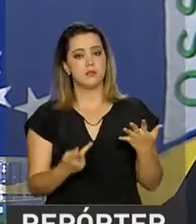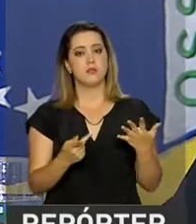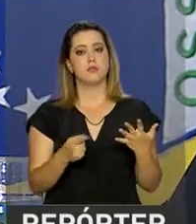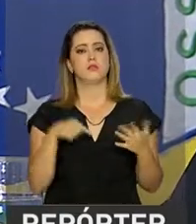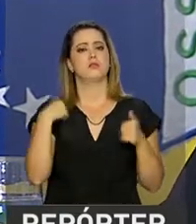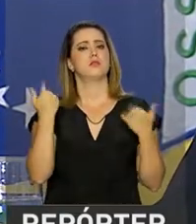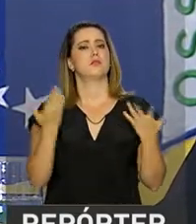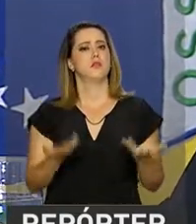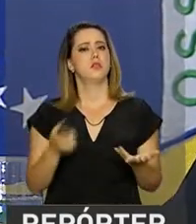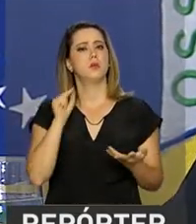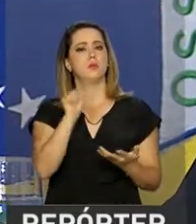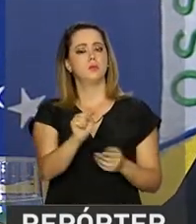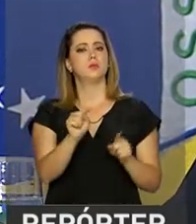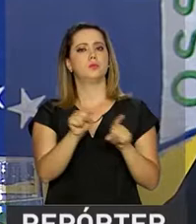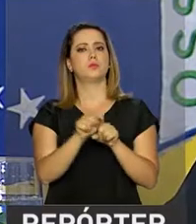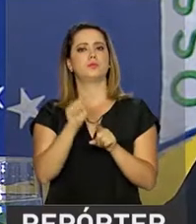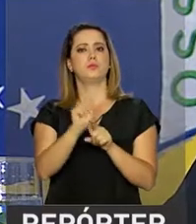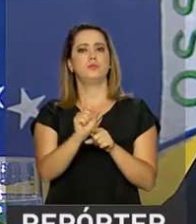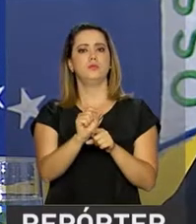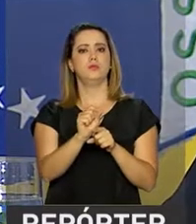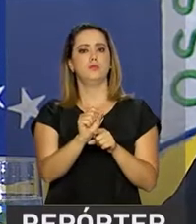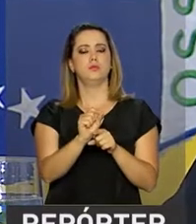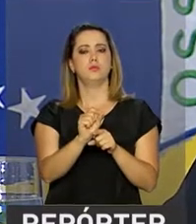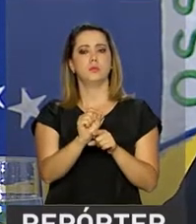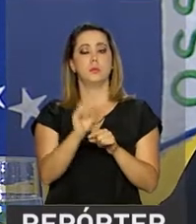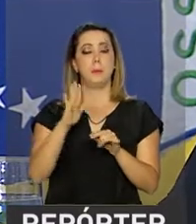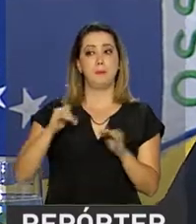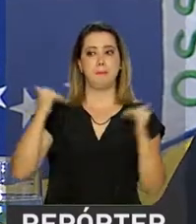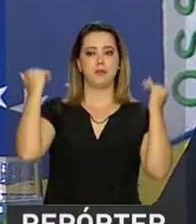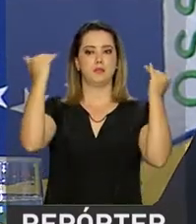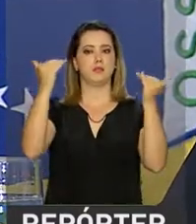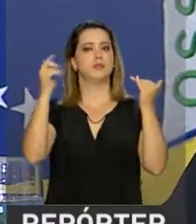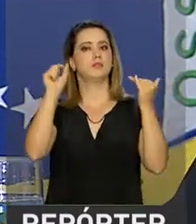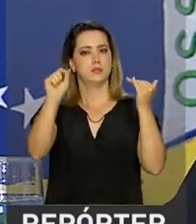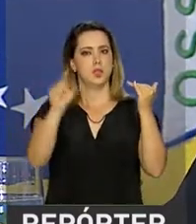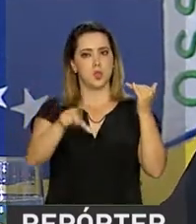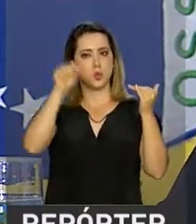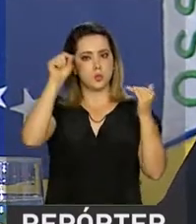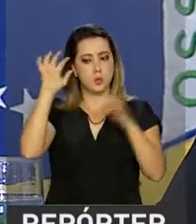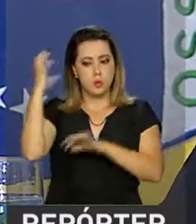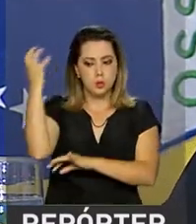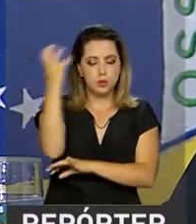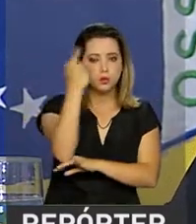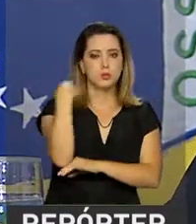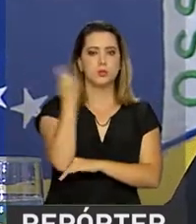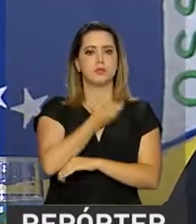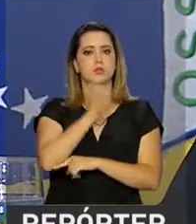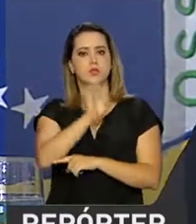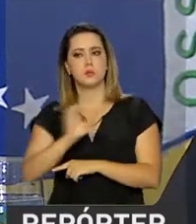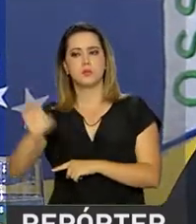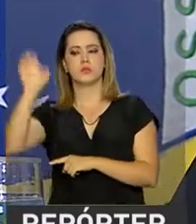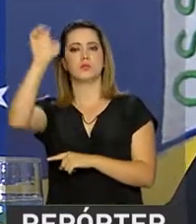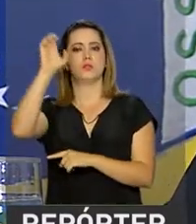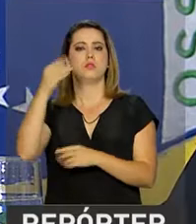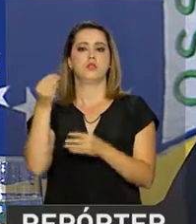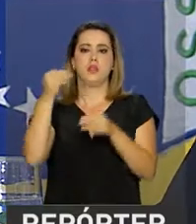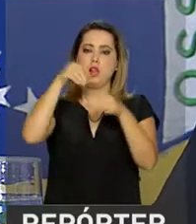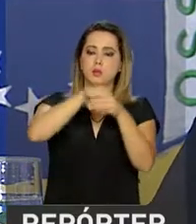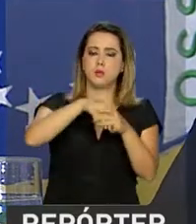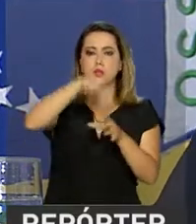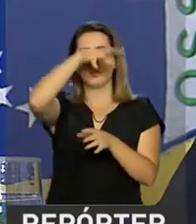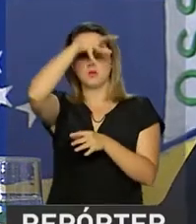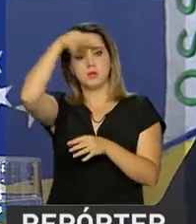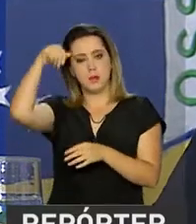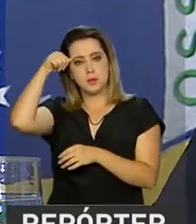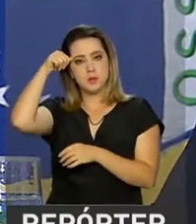enquanto essa opção for majoritária, enquanto tivermos os estados brasileiros na Amazônia